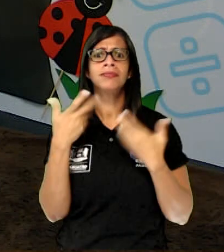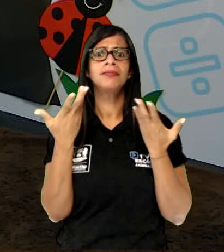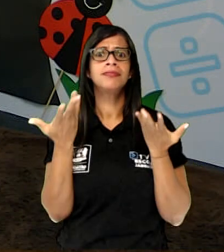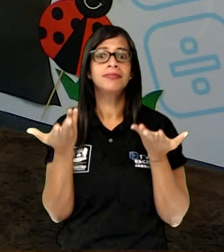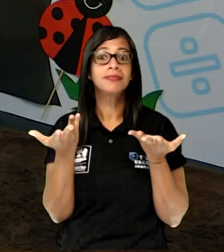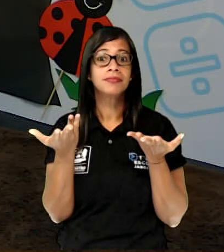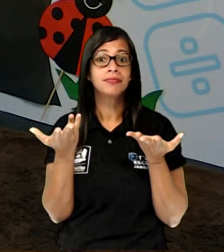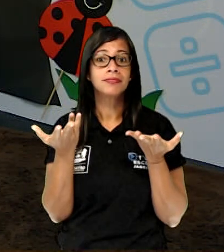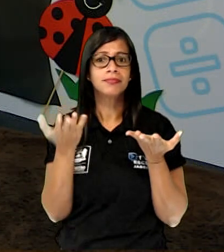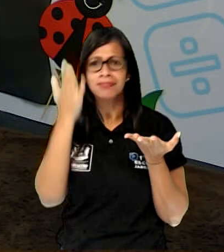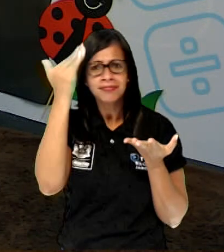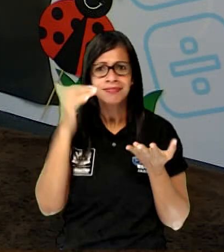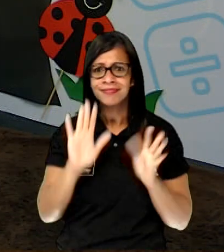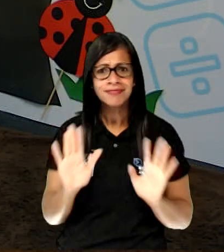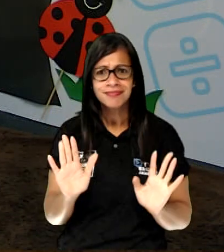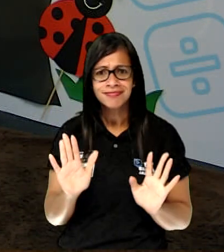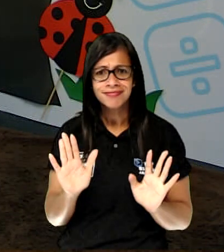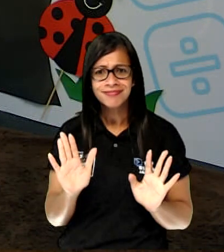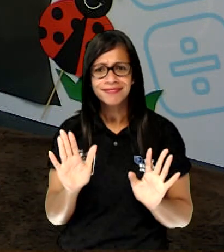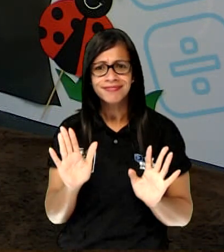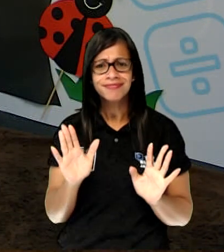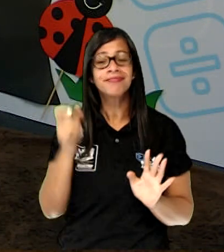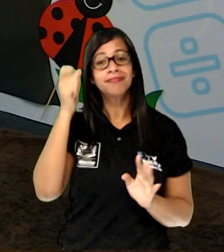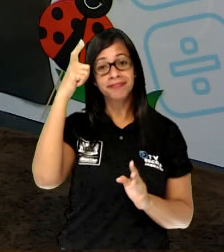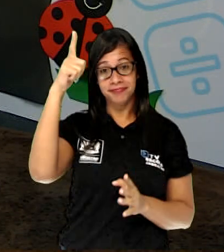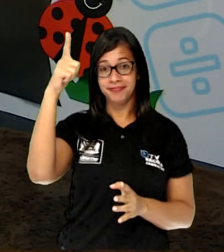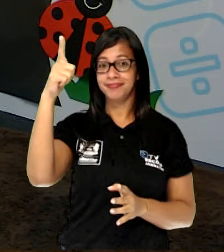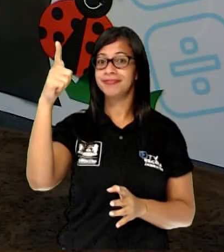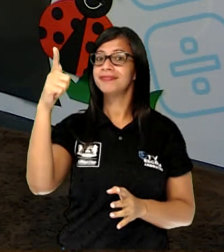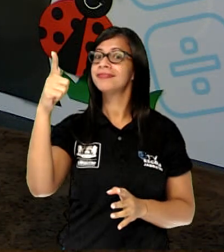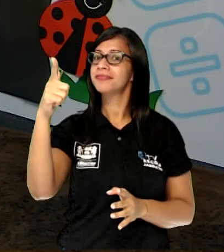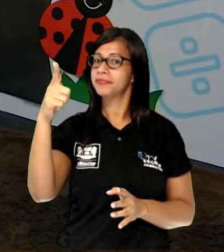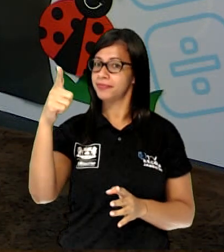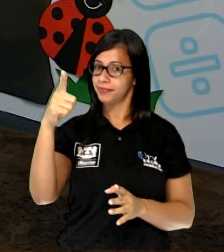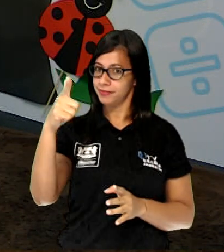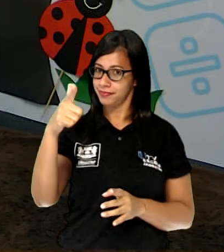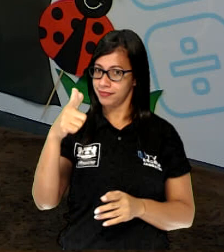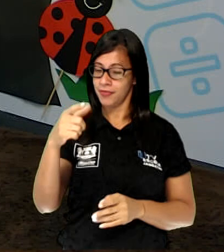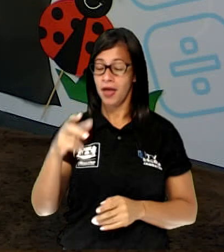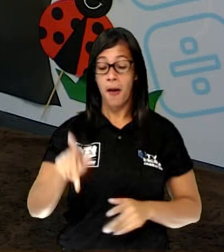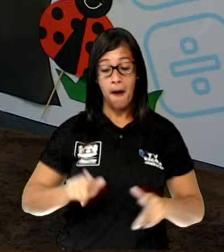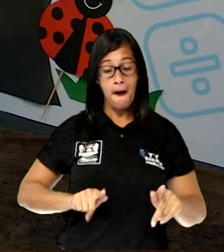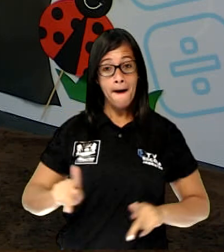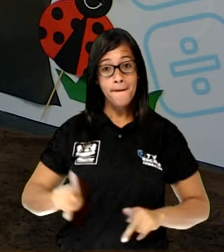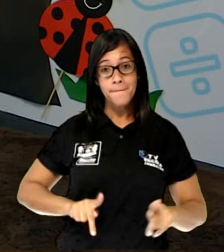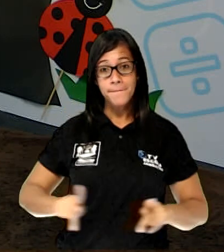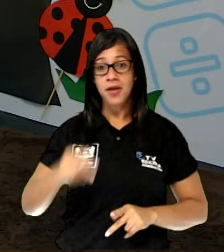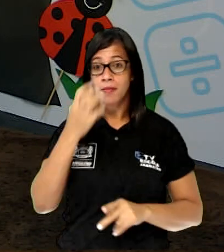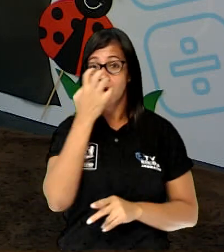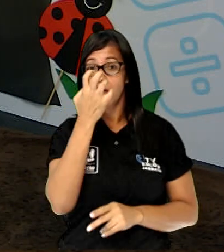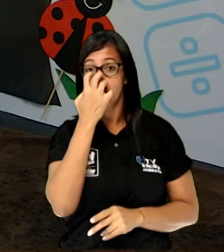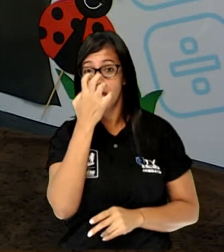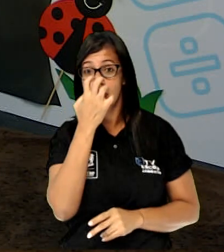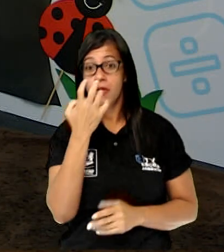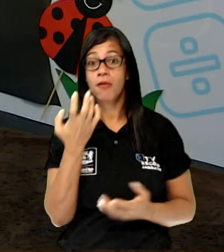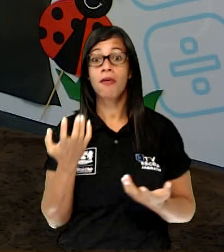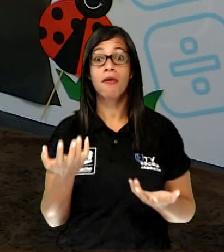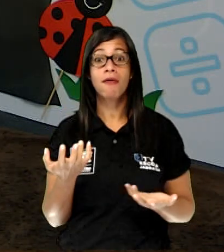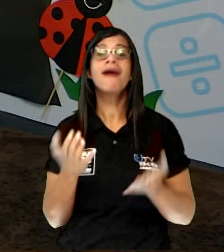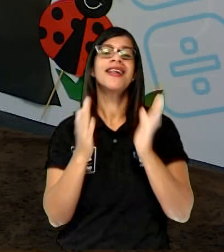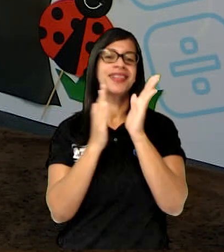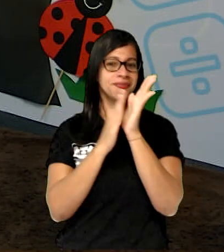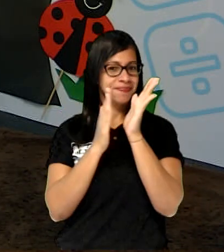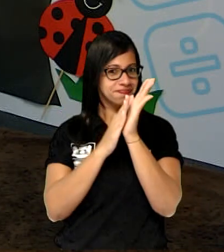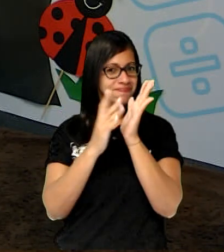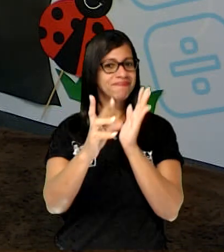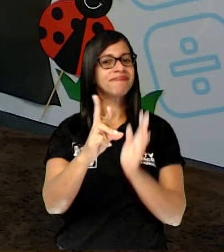Não conseguiram adivinhar? Eu vou dar mais uma dica. Ela é prima do cachorro. Parabéns para